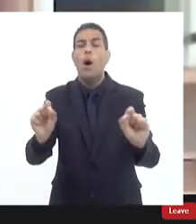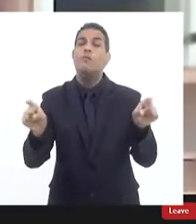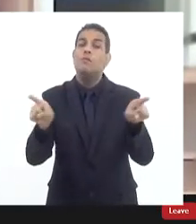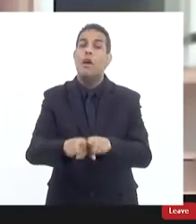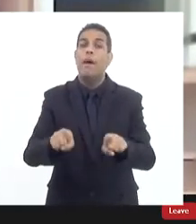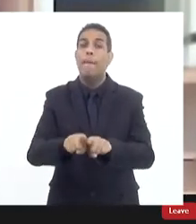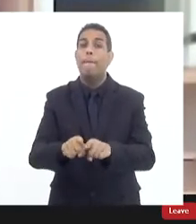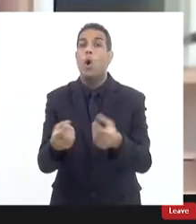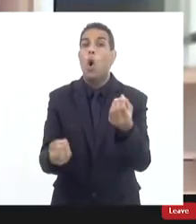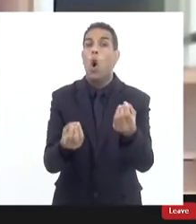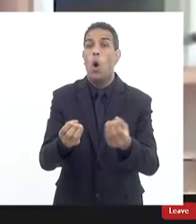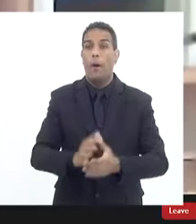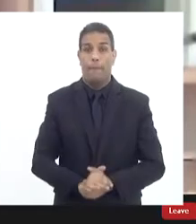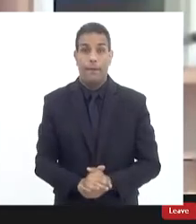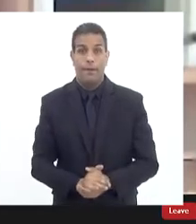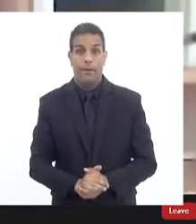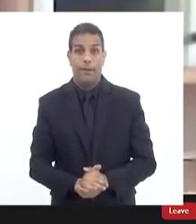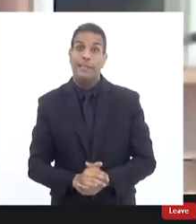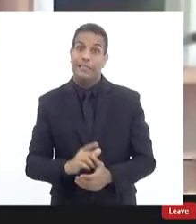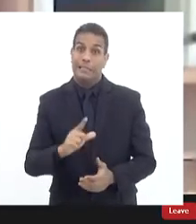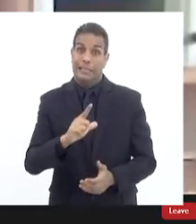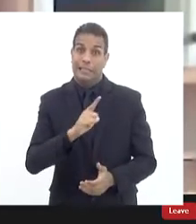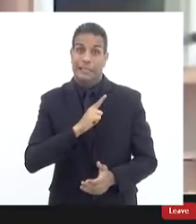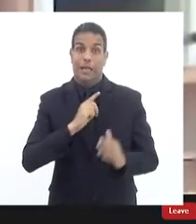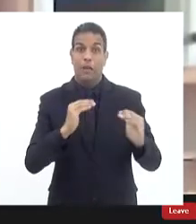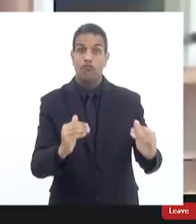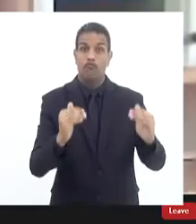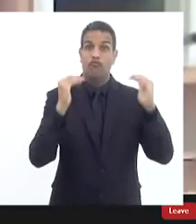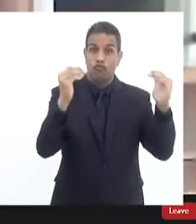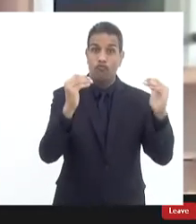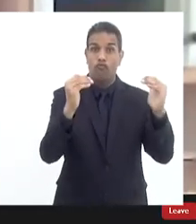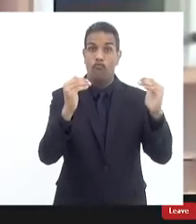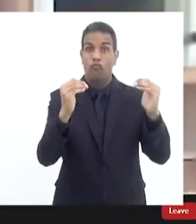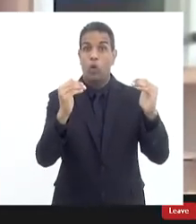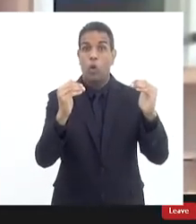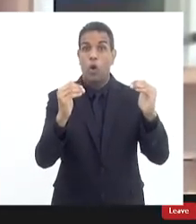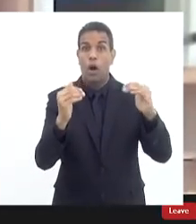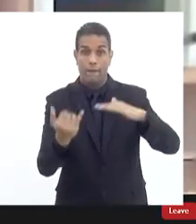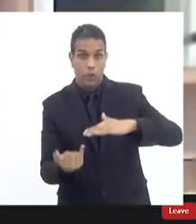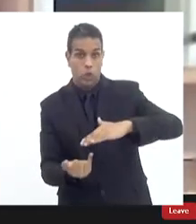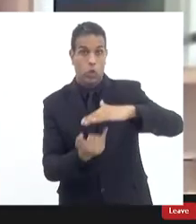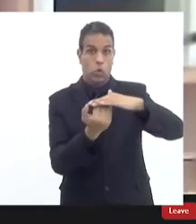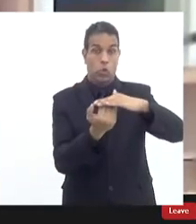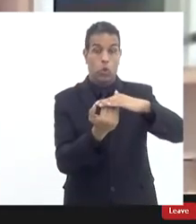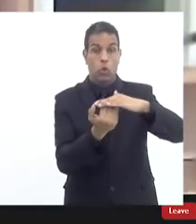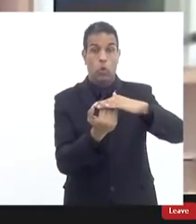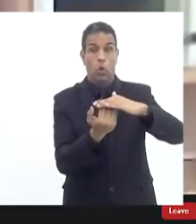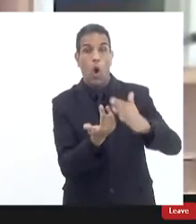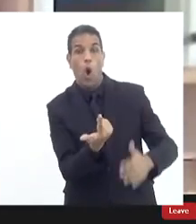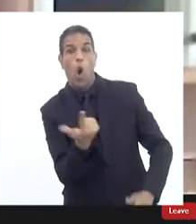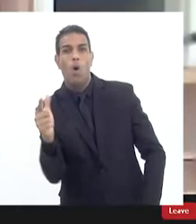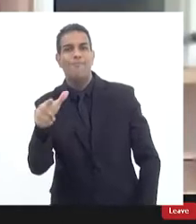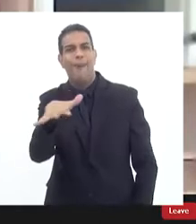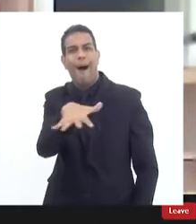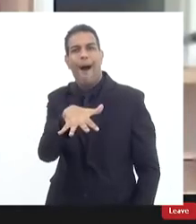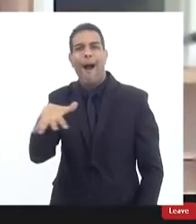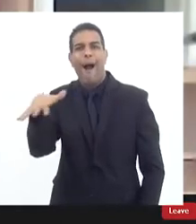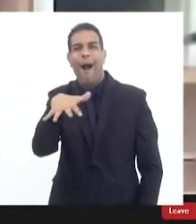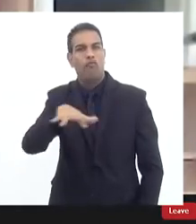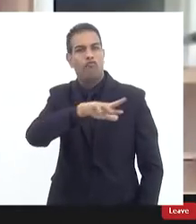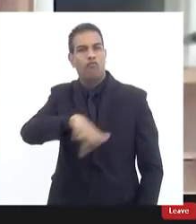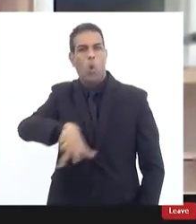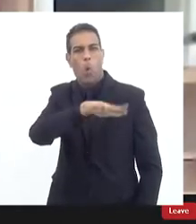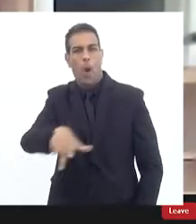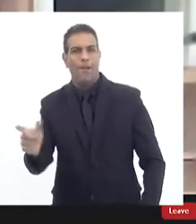promoção de perícias por um instituto não vinculado à estrutura do órgão a que os policiais